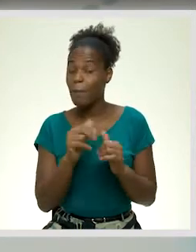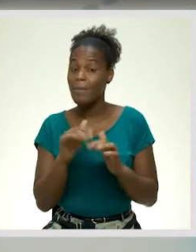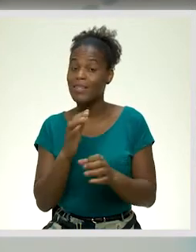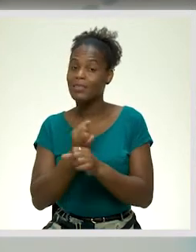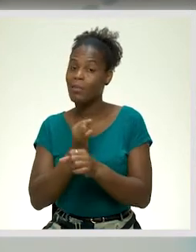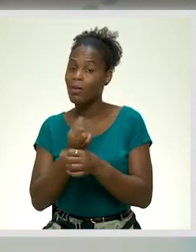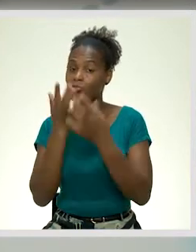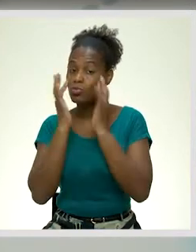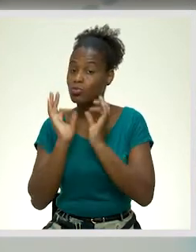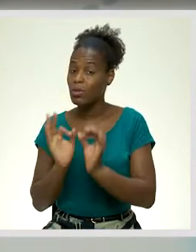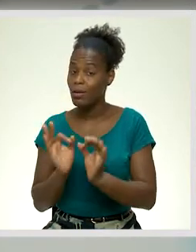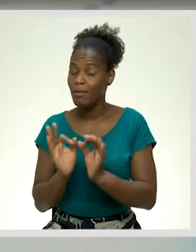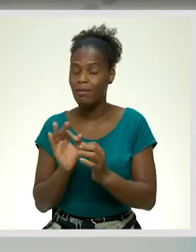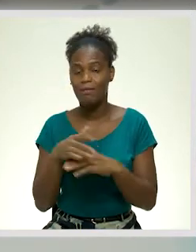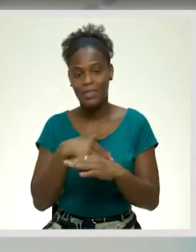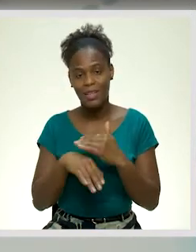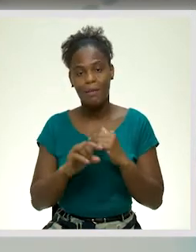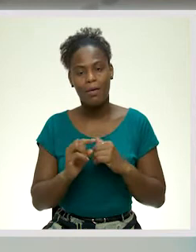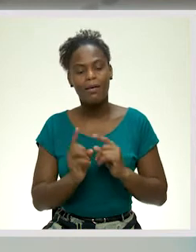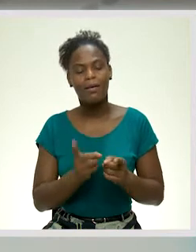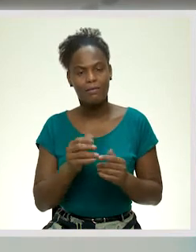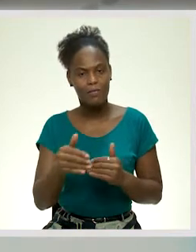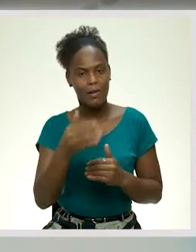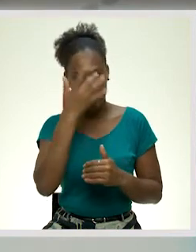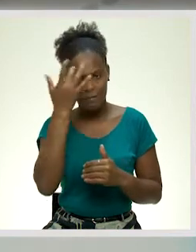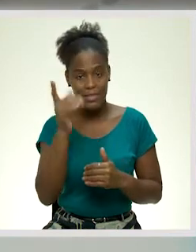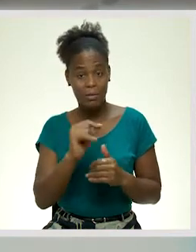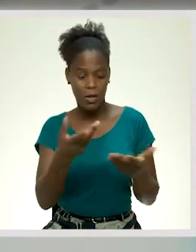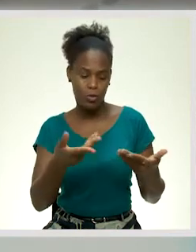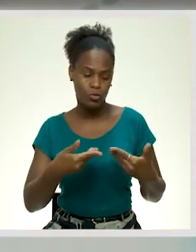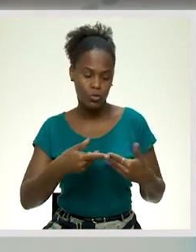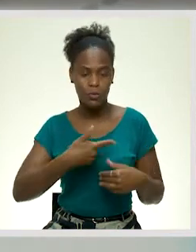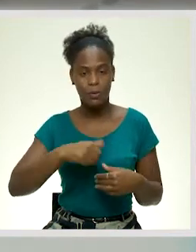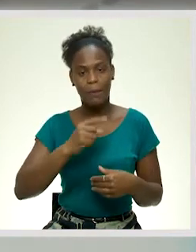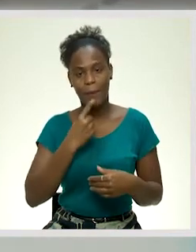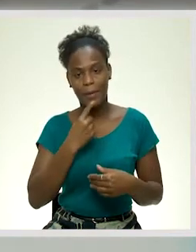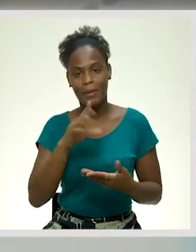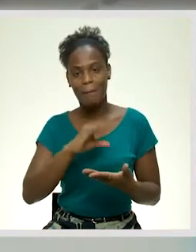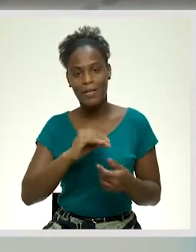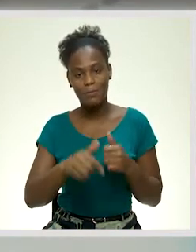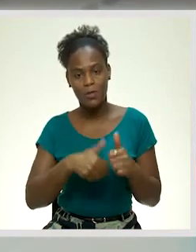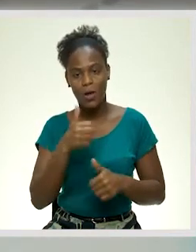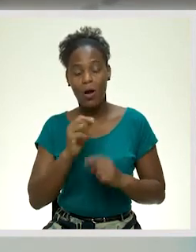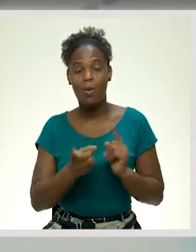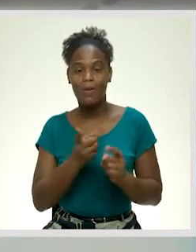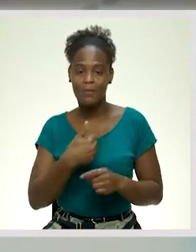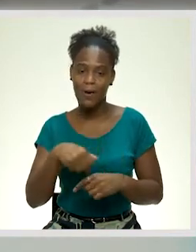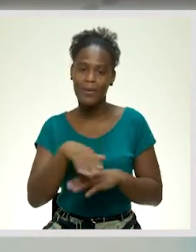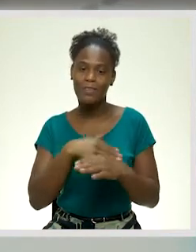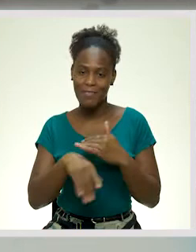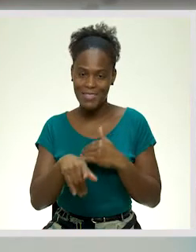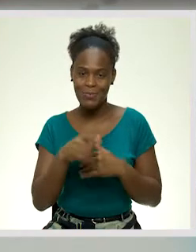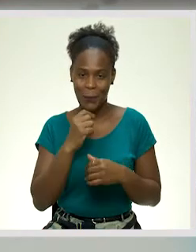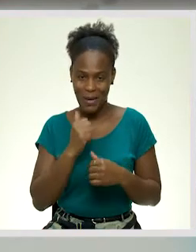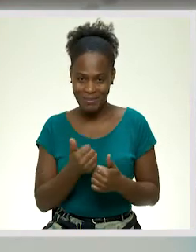com rigor, que nos facilite e que nos ajude a compreender cada vez melhor aquilo que nós estamos a fazer.